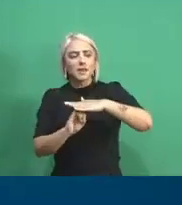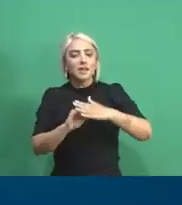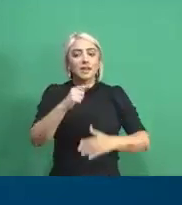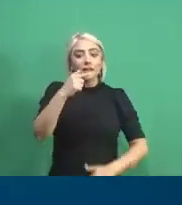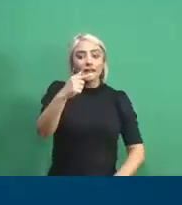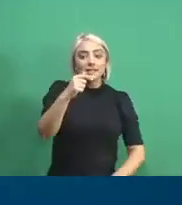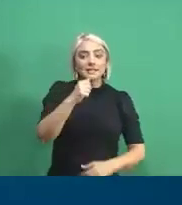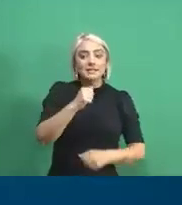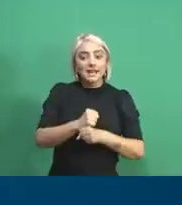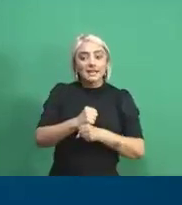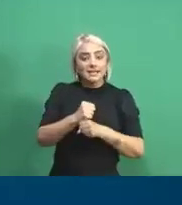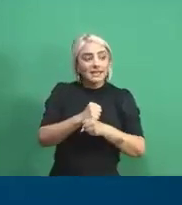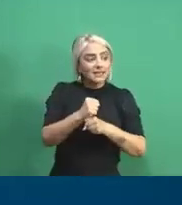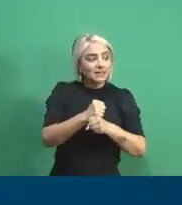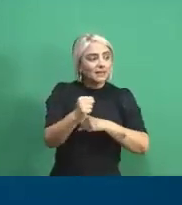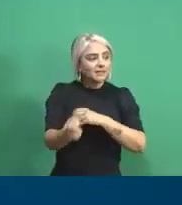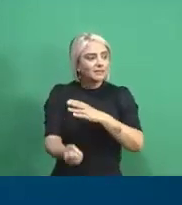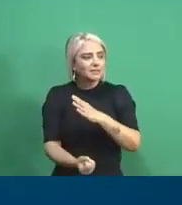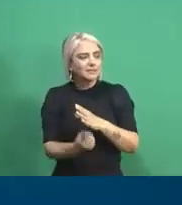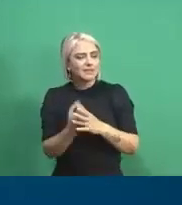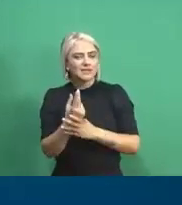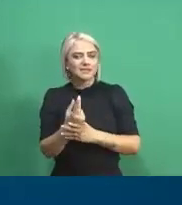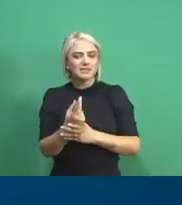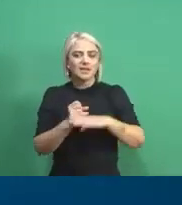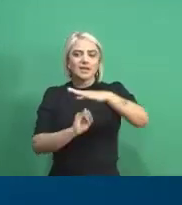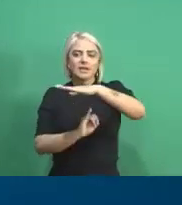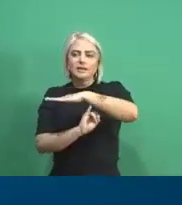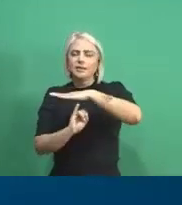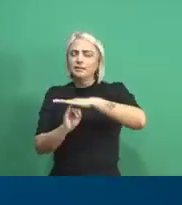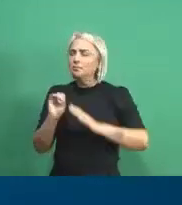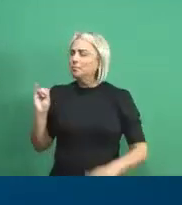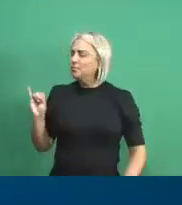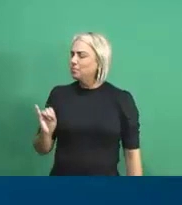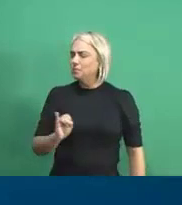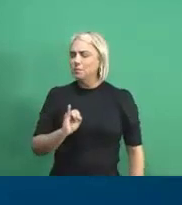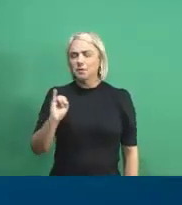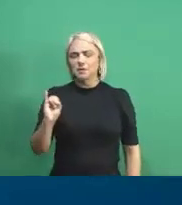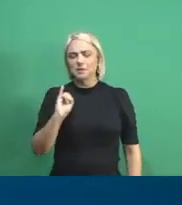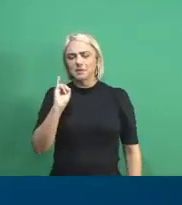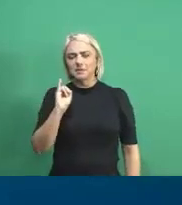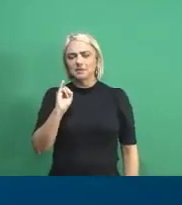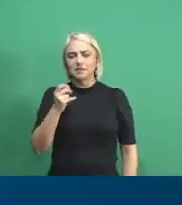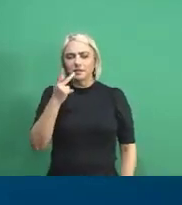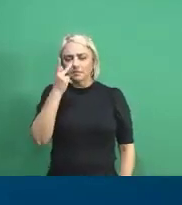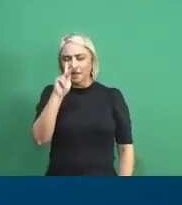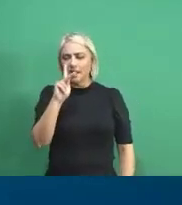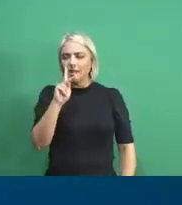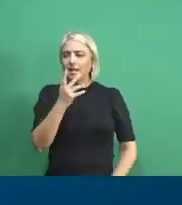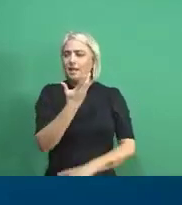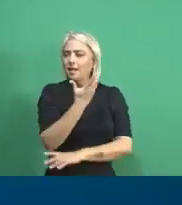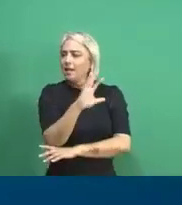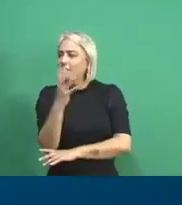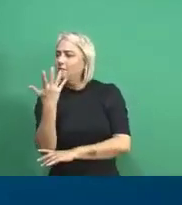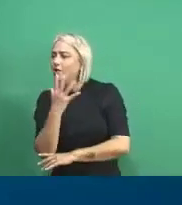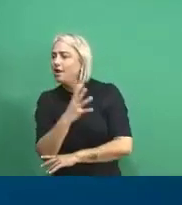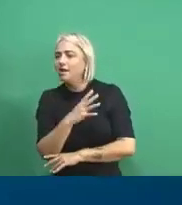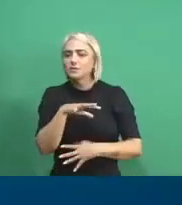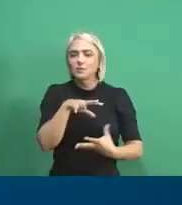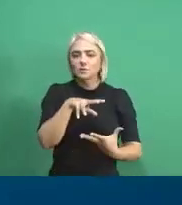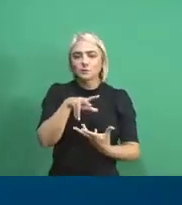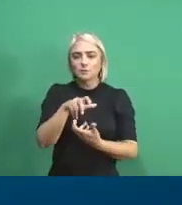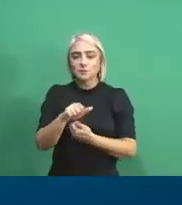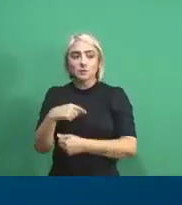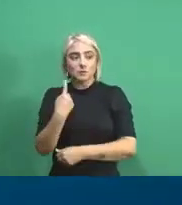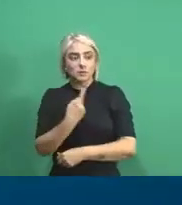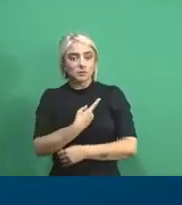70 anos de criação. Instituto importantíssimo para a maior floresta tropical do mundo. A